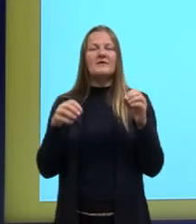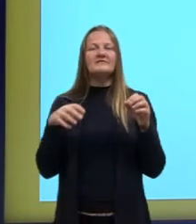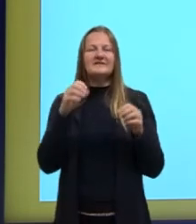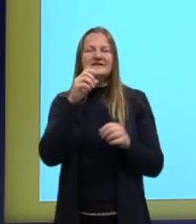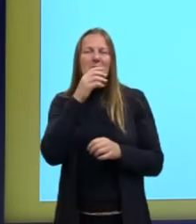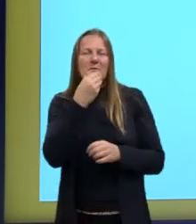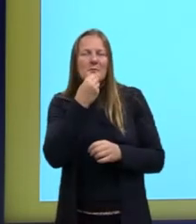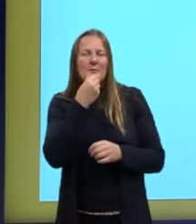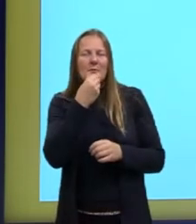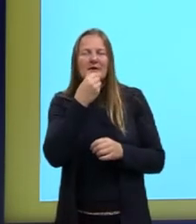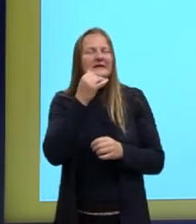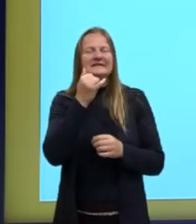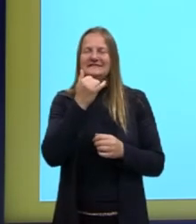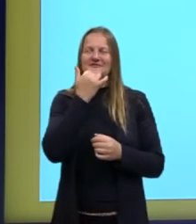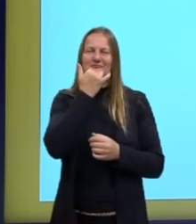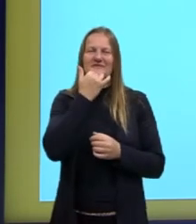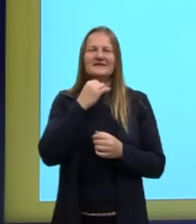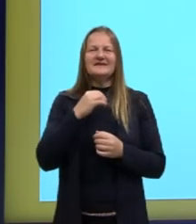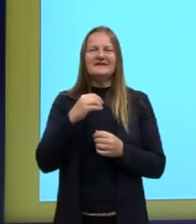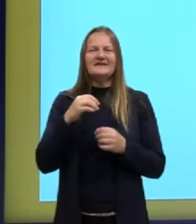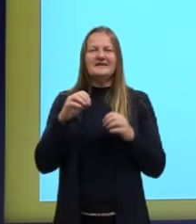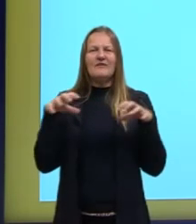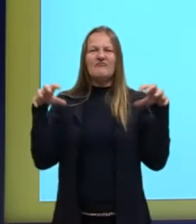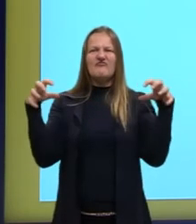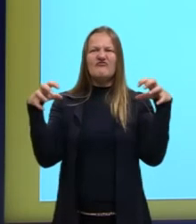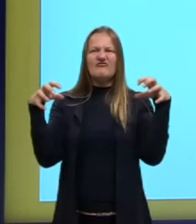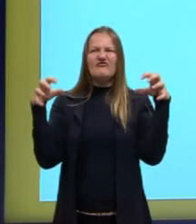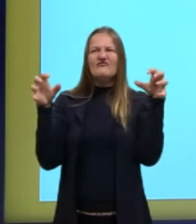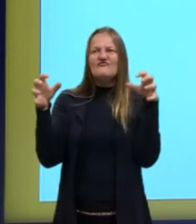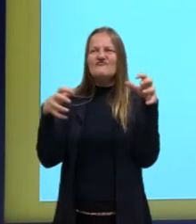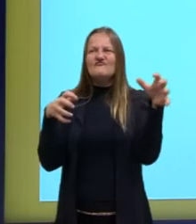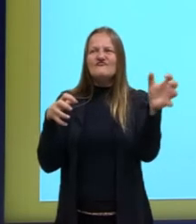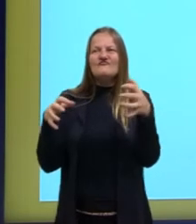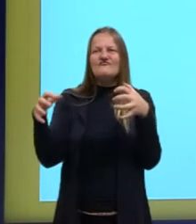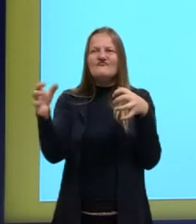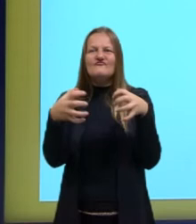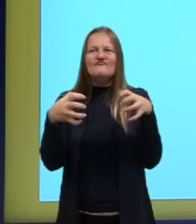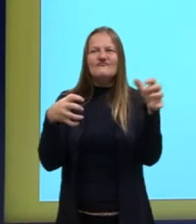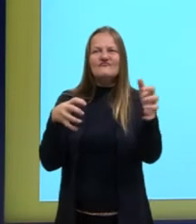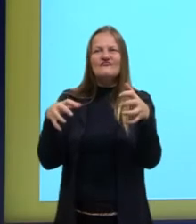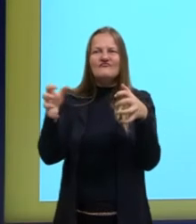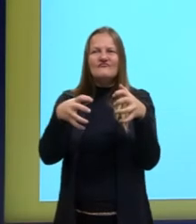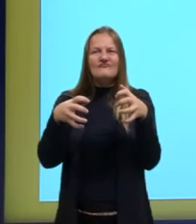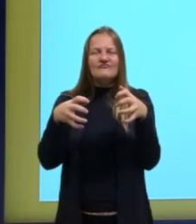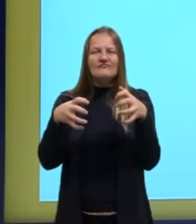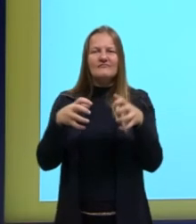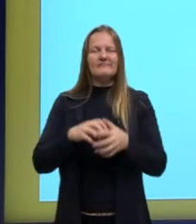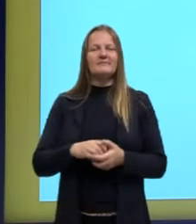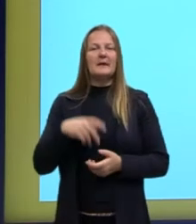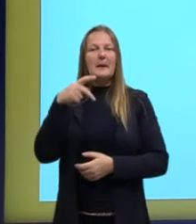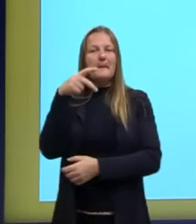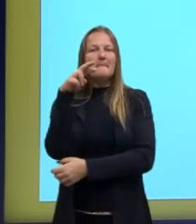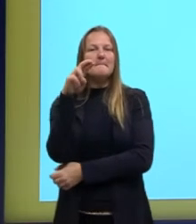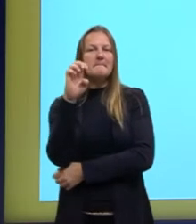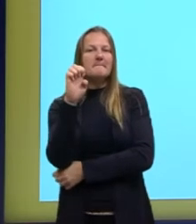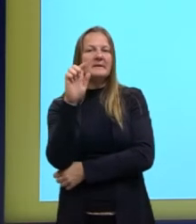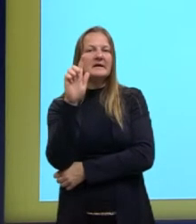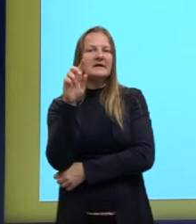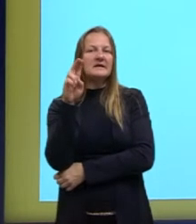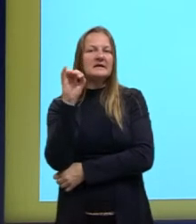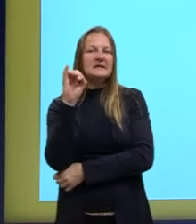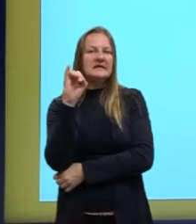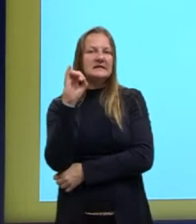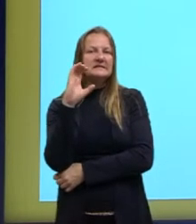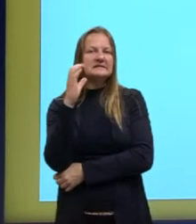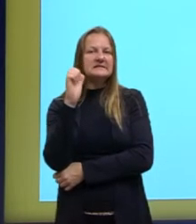gigantes, cadê as preguiças? Aqui, preguiças gigantes, cuja base da dieta eram frutos